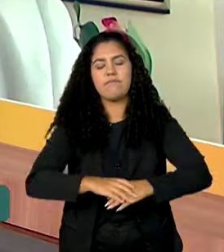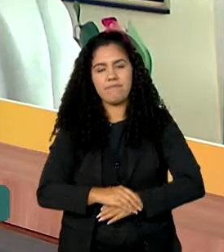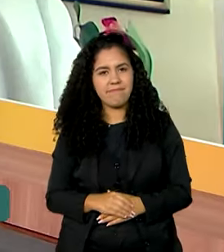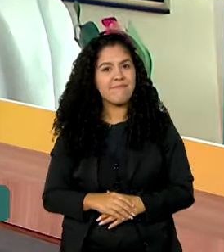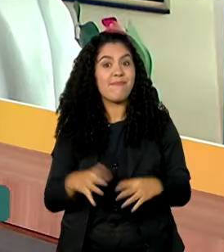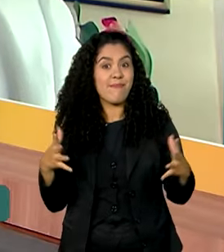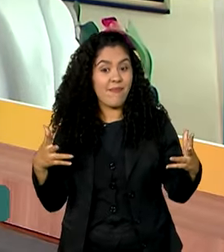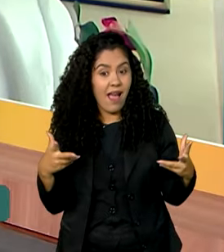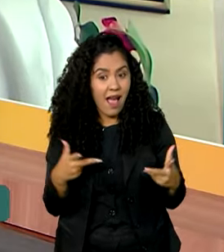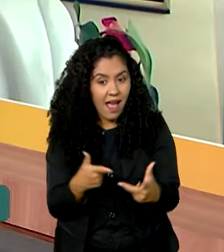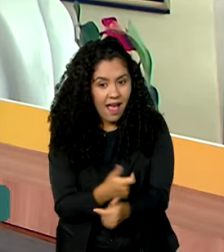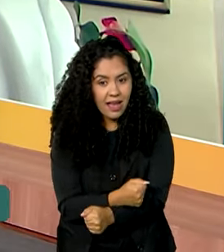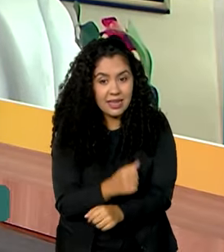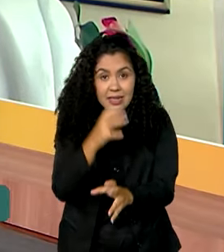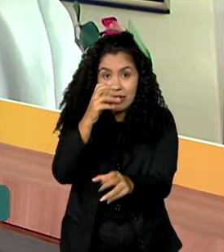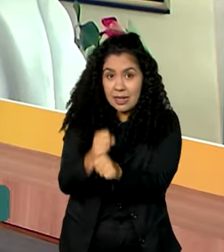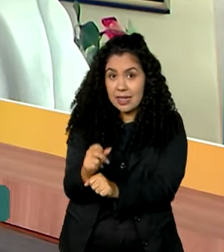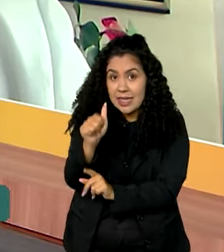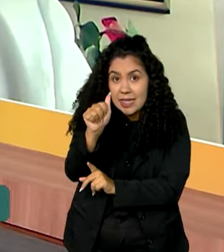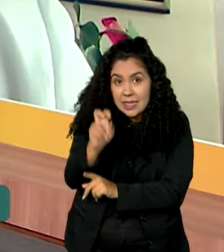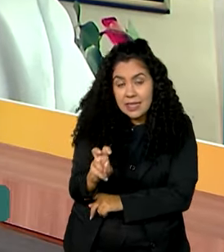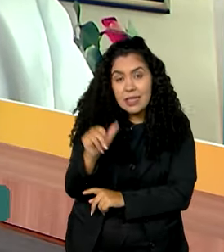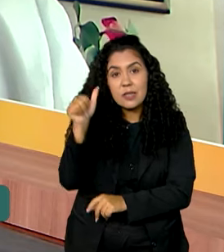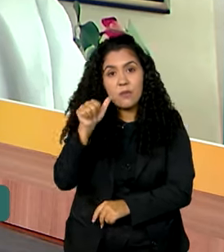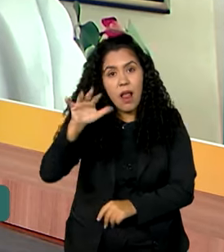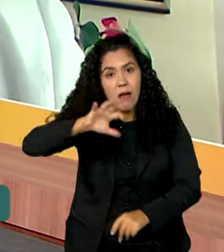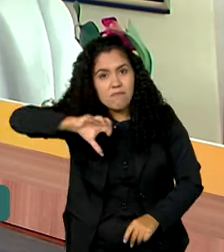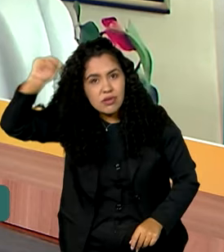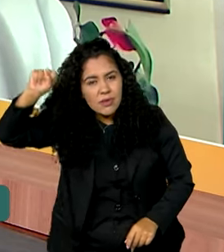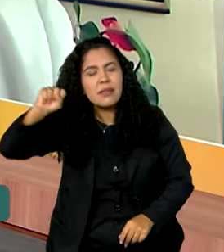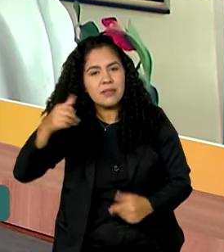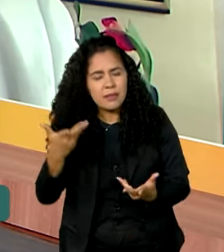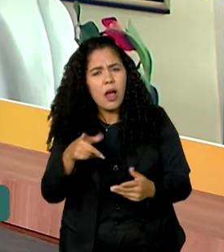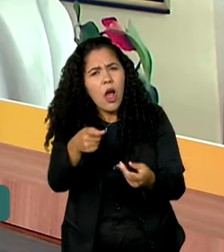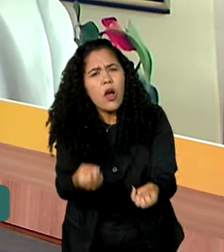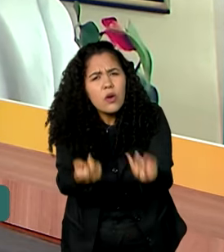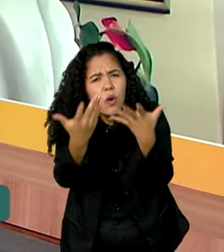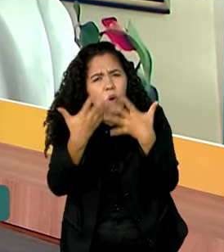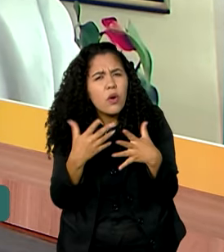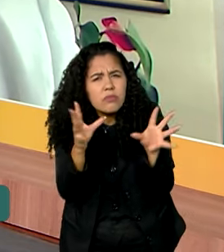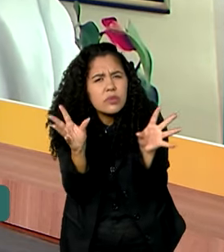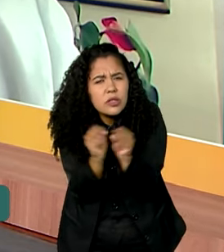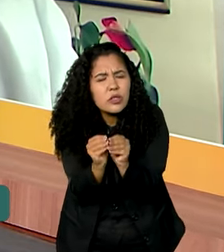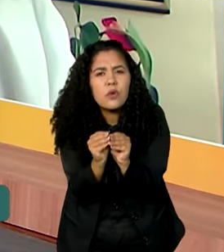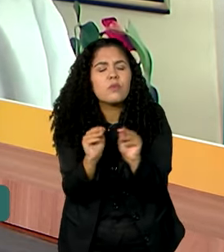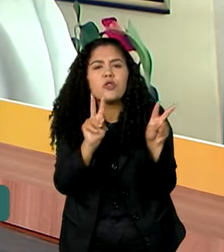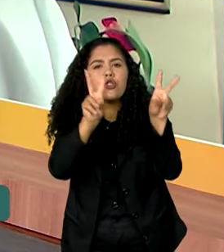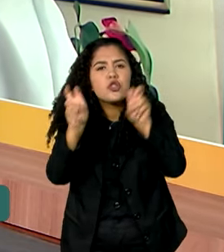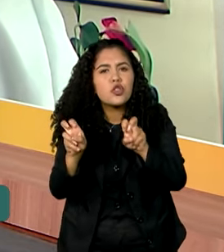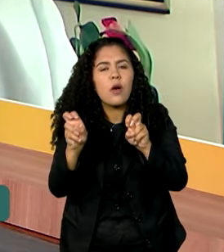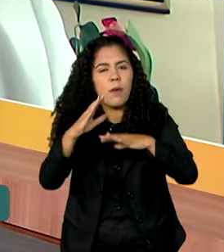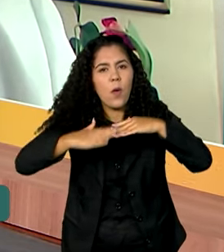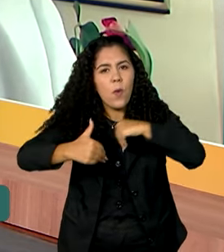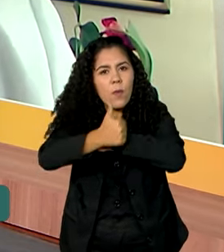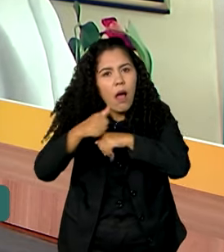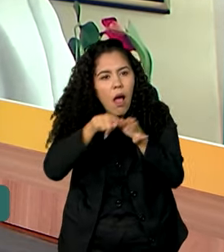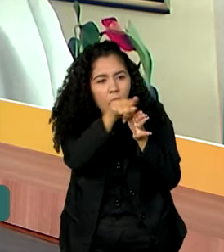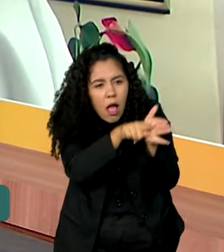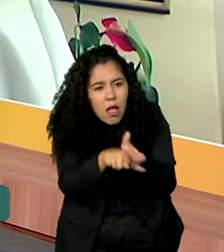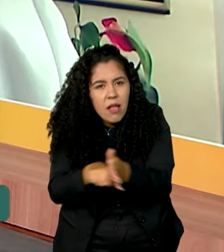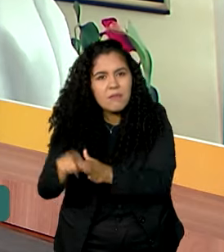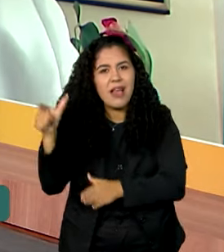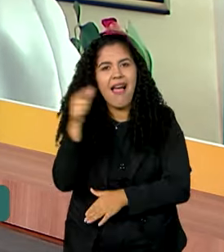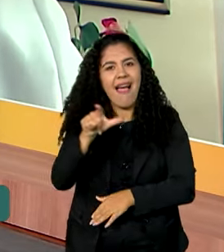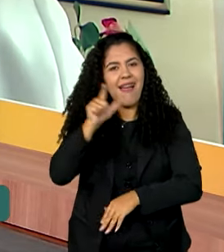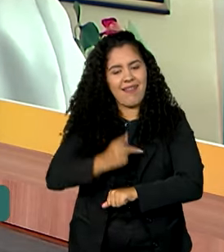Maravilha! Foram 15 ganhadoras neste ano. Conta pra gente um pouquinho a respeito dessas pesquisadoras que foram premiadas,